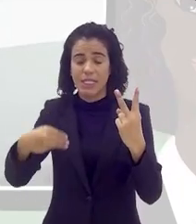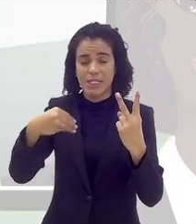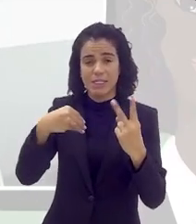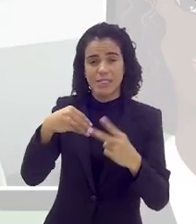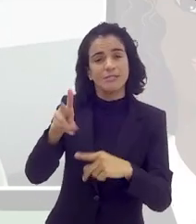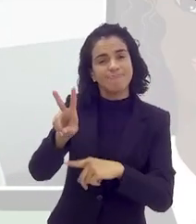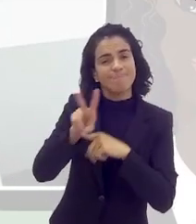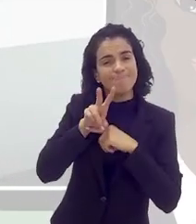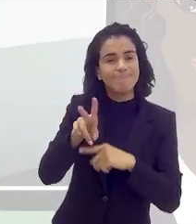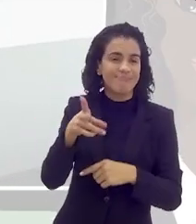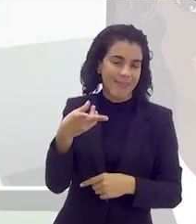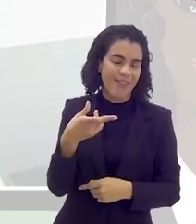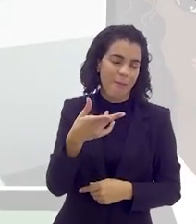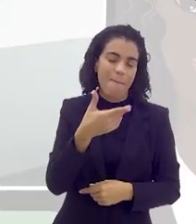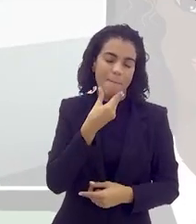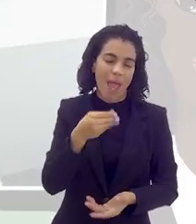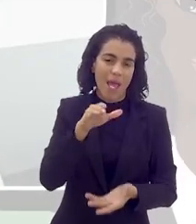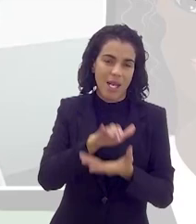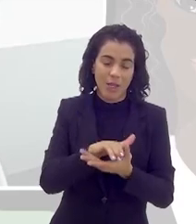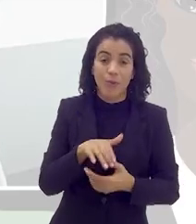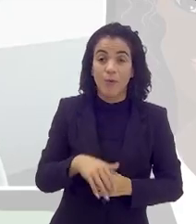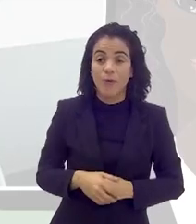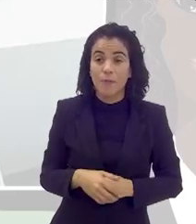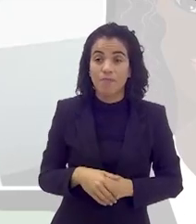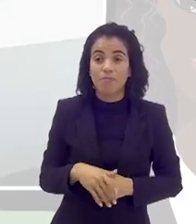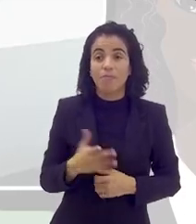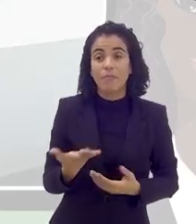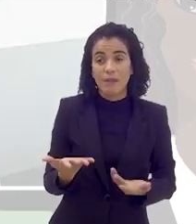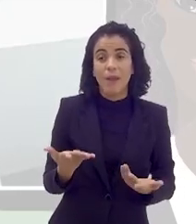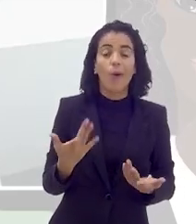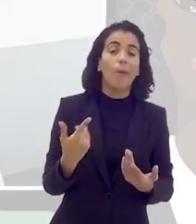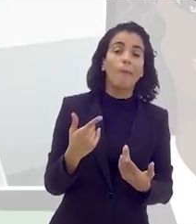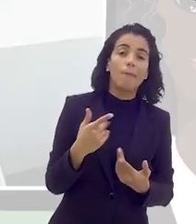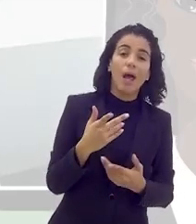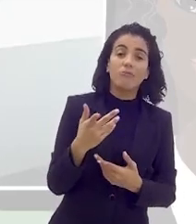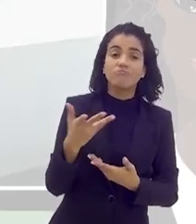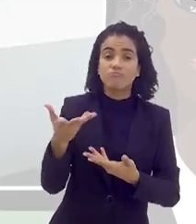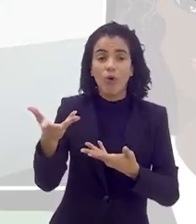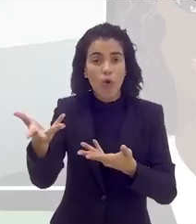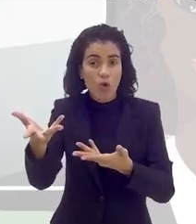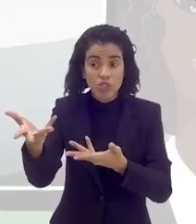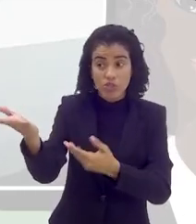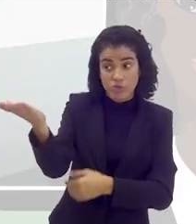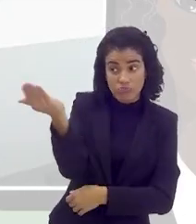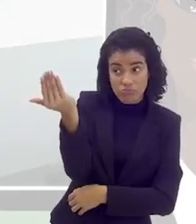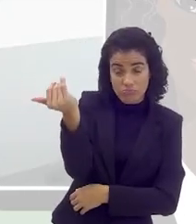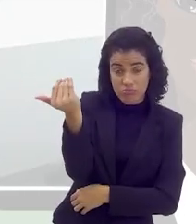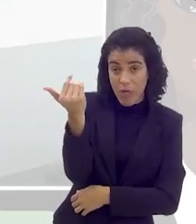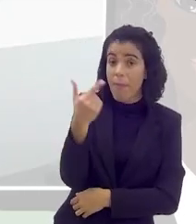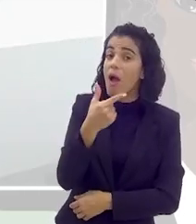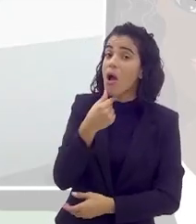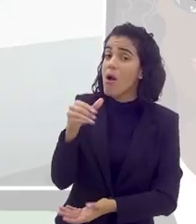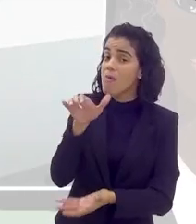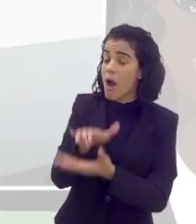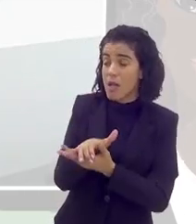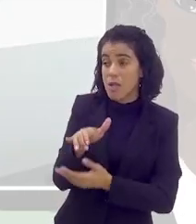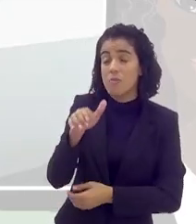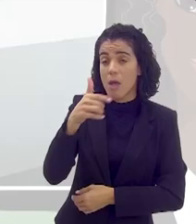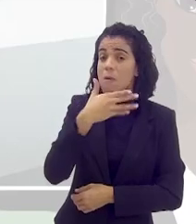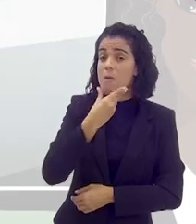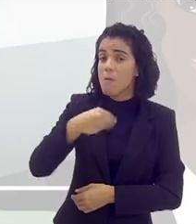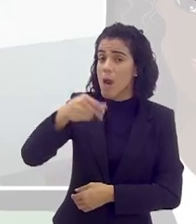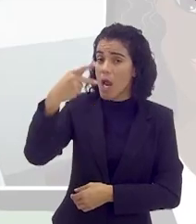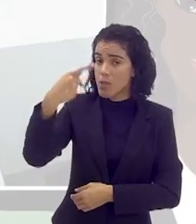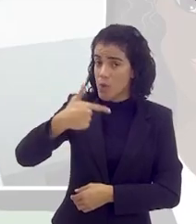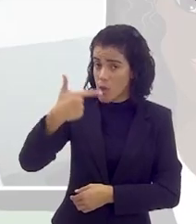parceria do casal é quem dá o tom de tudo. Tanto para a convocação desse marido para ser padrasto, quanto a